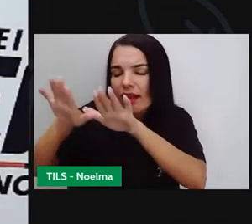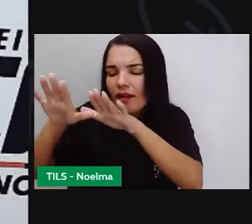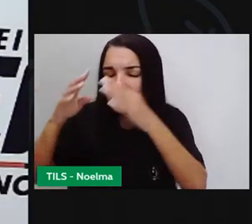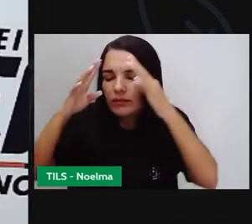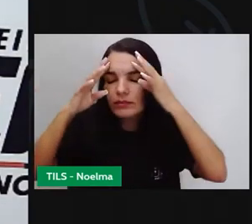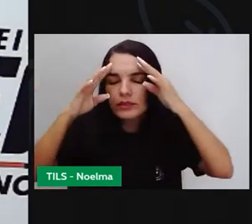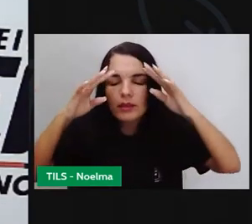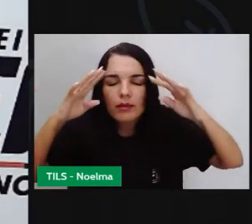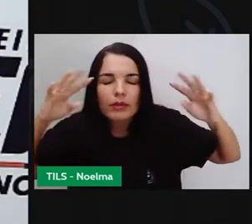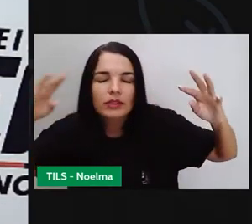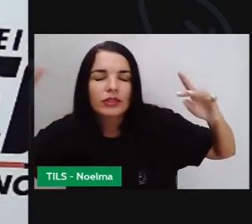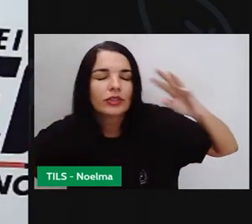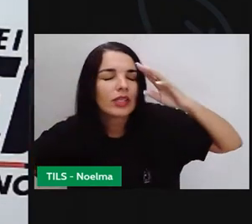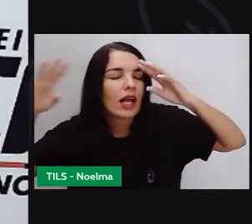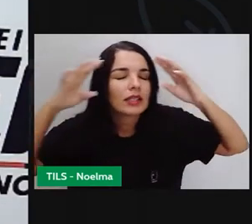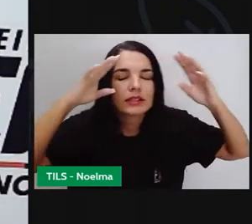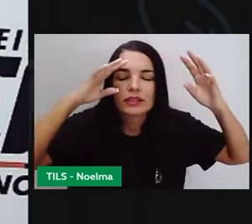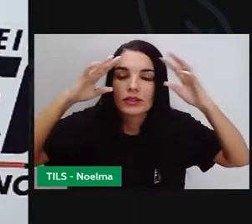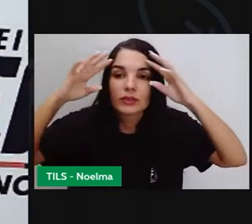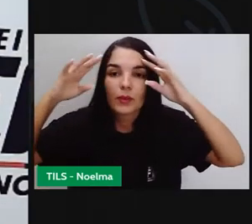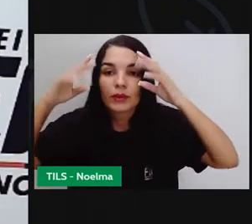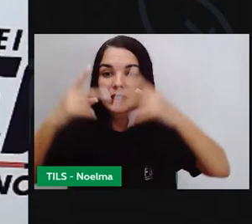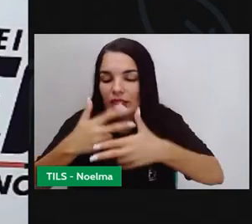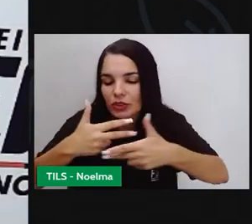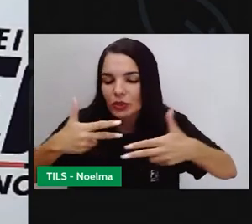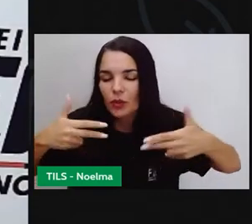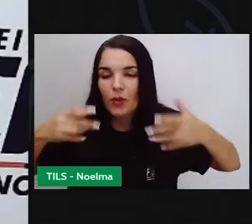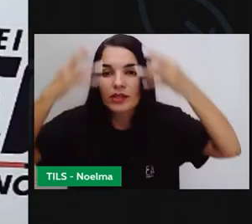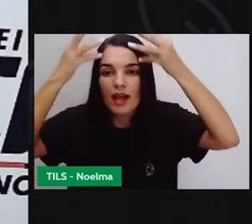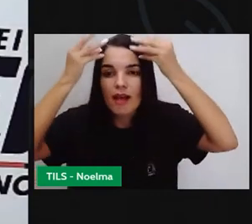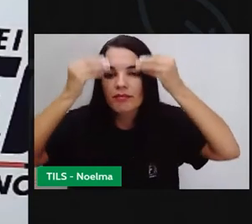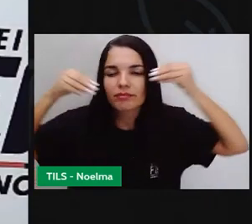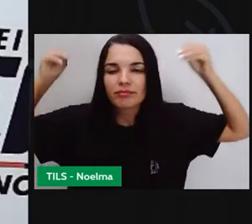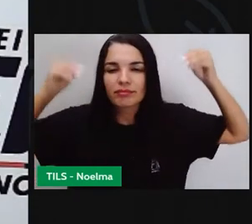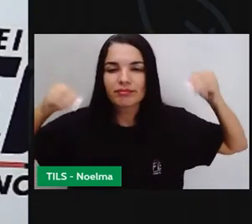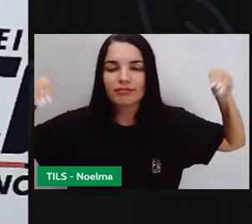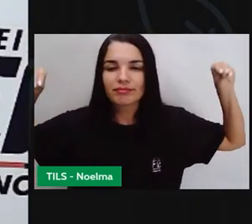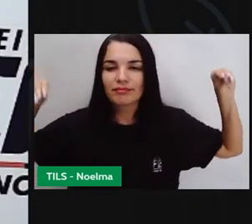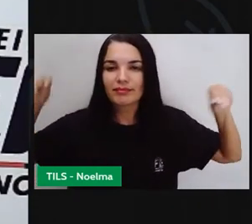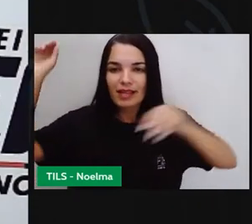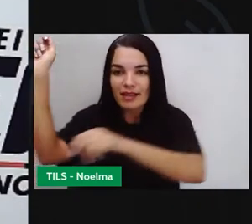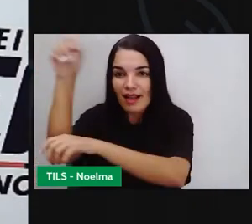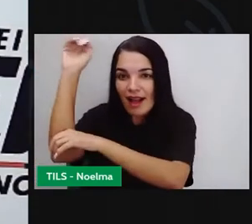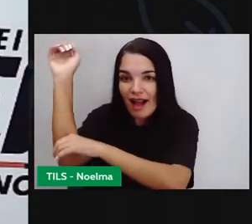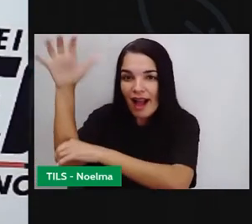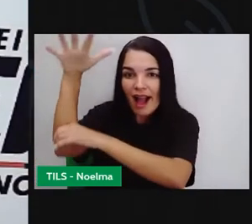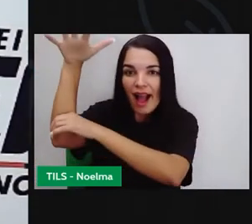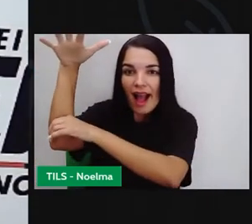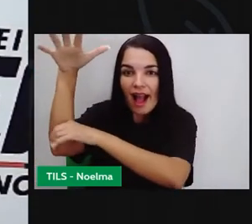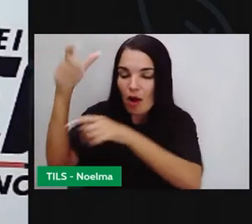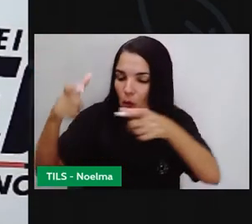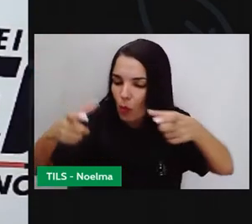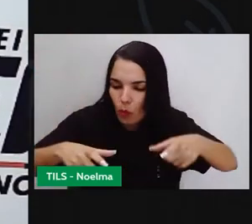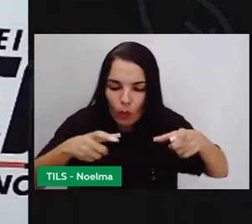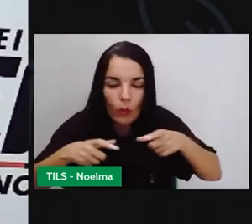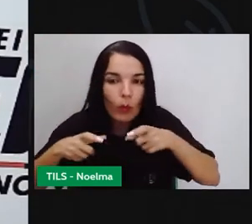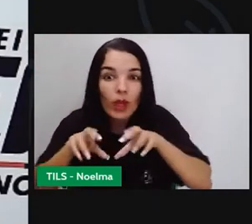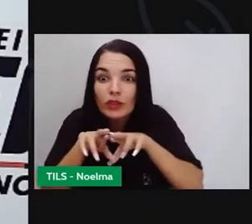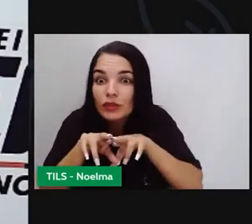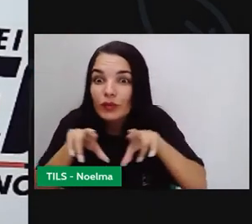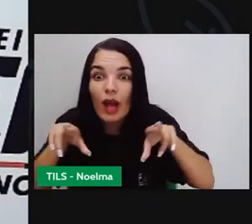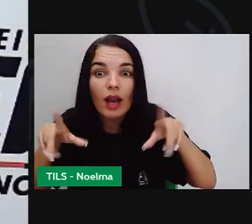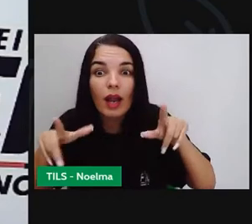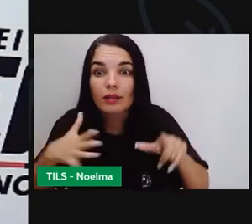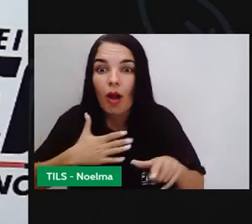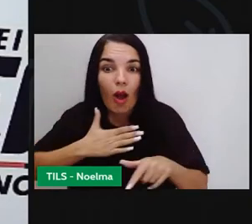seres fantásticos, num ambiente completamente diferente do nosso. Então,